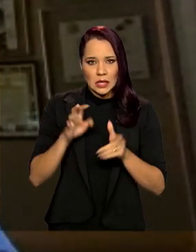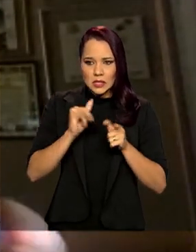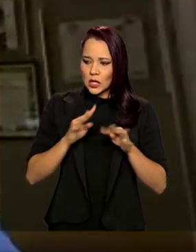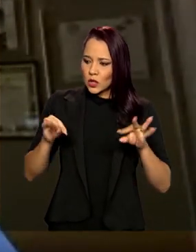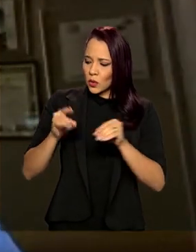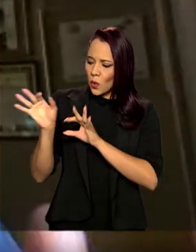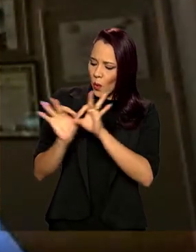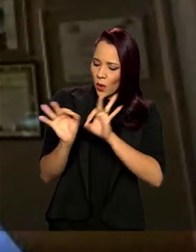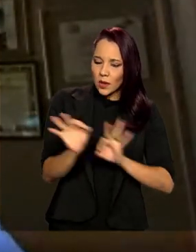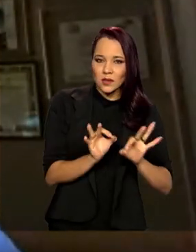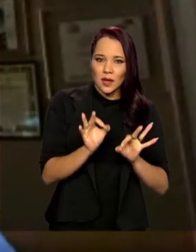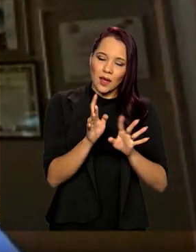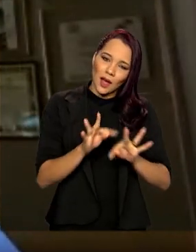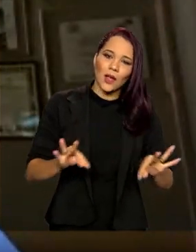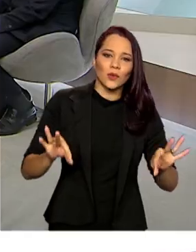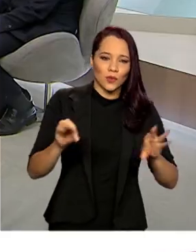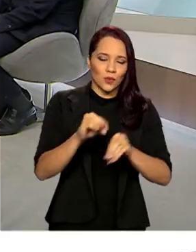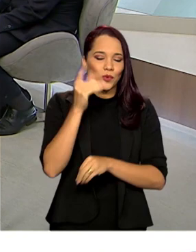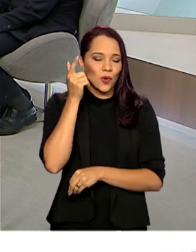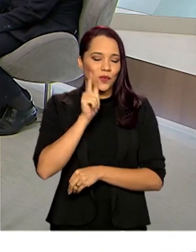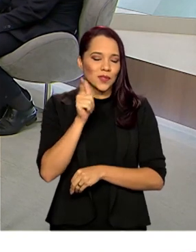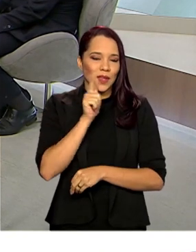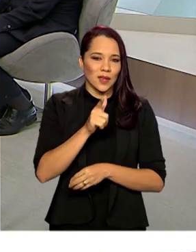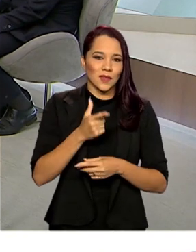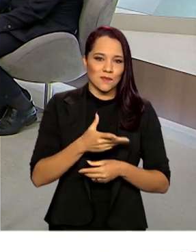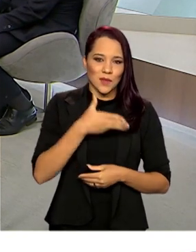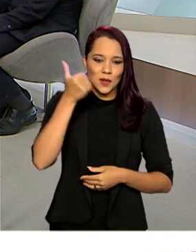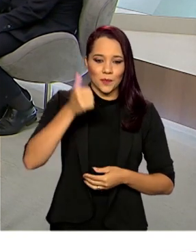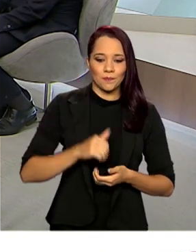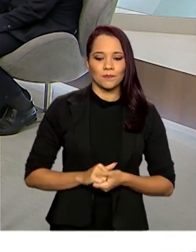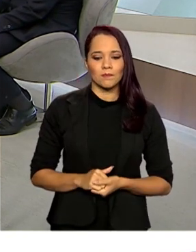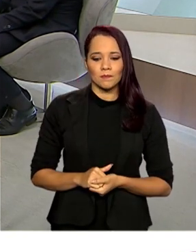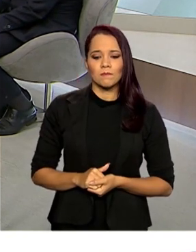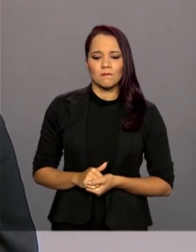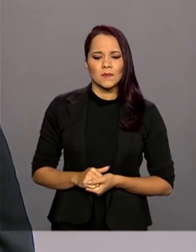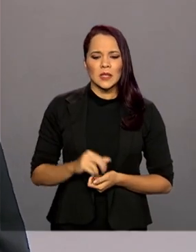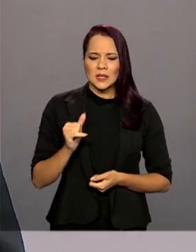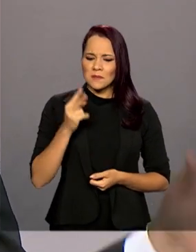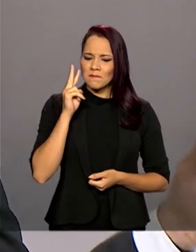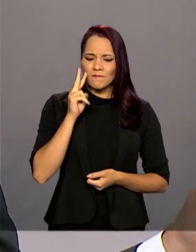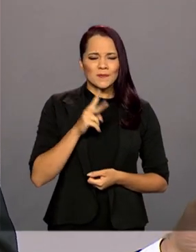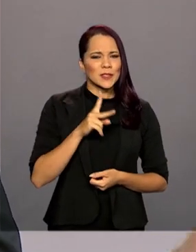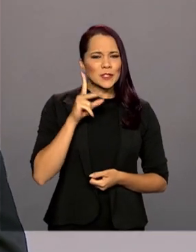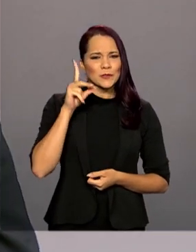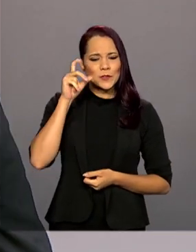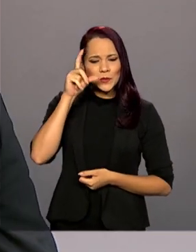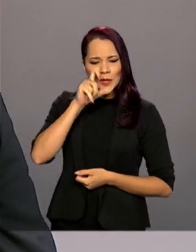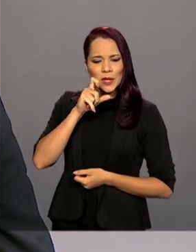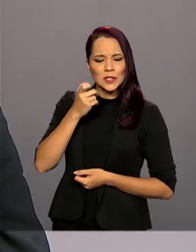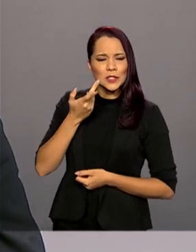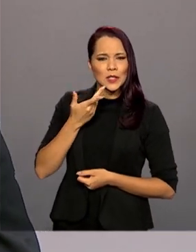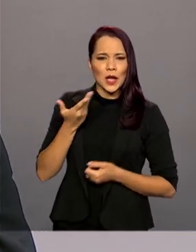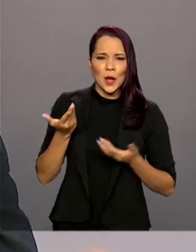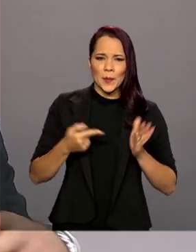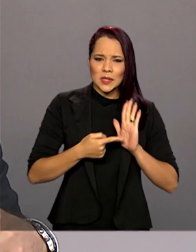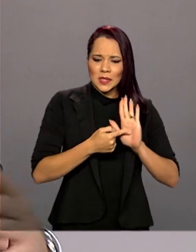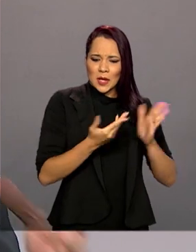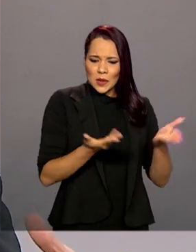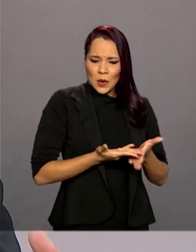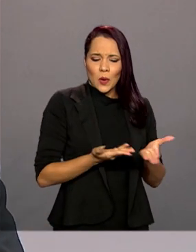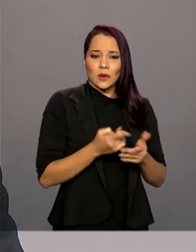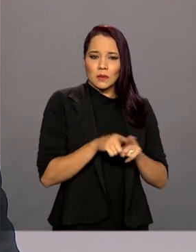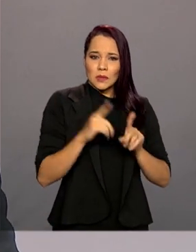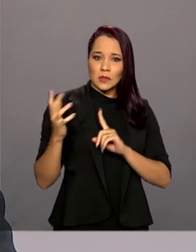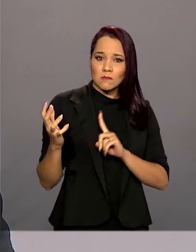tudo, todo mundo passa a ganhar. Caldas, considerando essa complexidade da reforma tributária apresentada agora pelo Raul e os